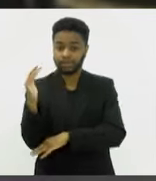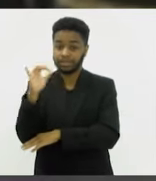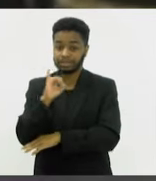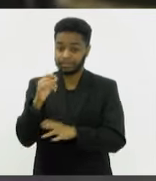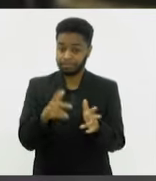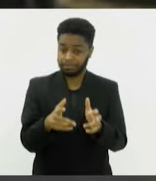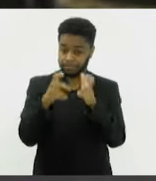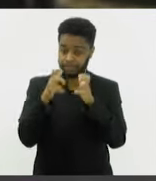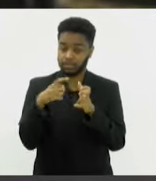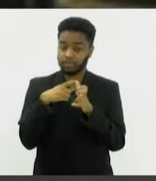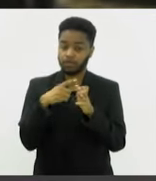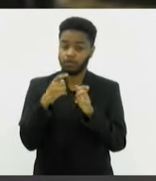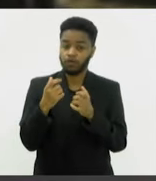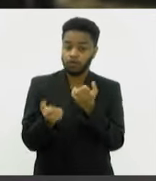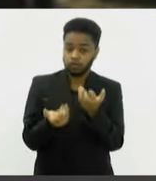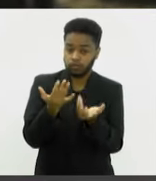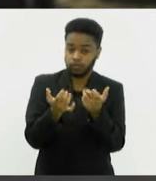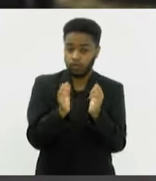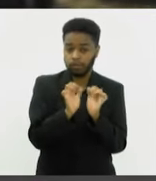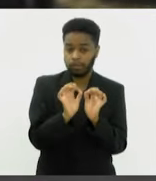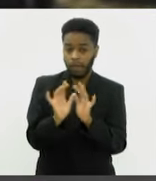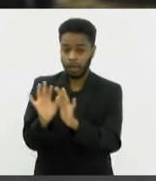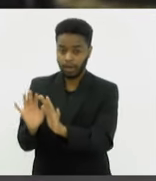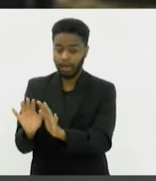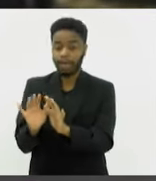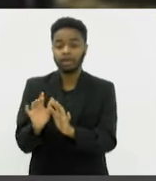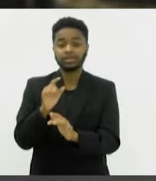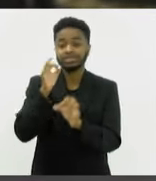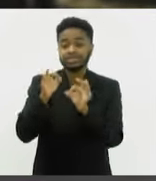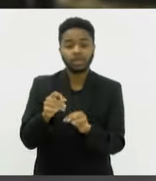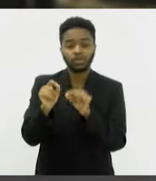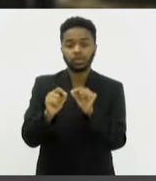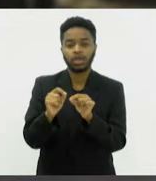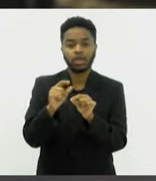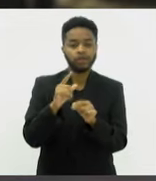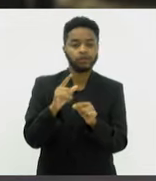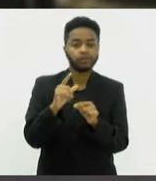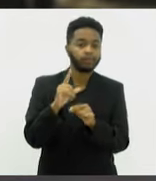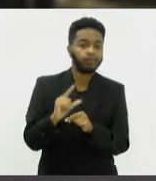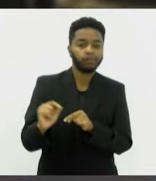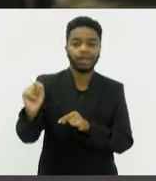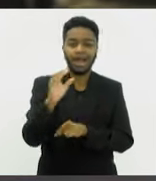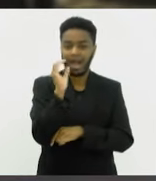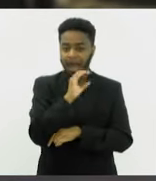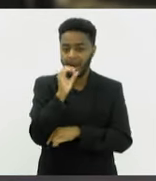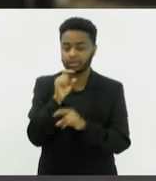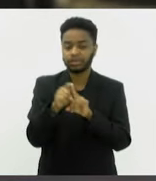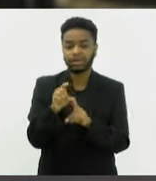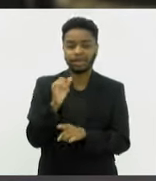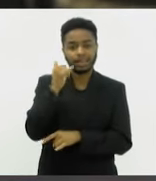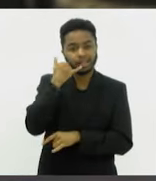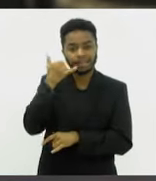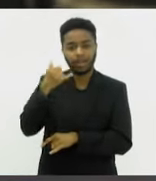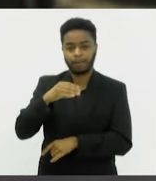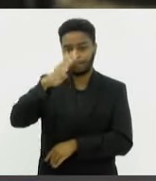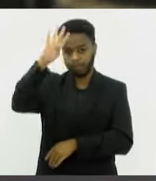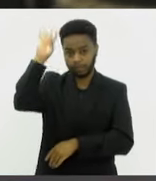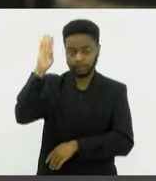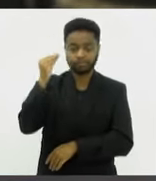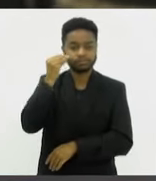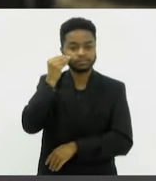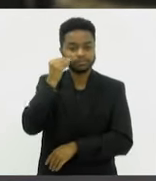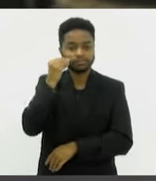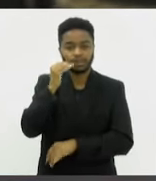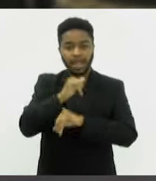está se aproximando da sua casa, o ideal é sair da residência o mais rápido possível e acionar o 193, para que o Corpo de Bombeiros